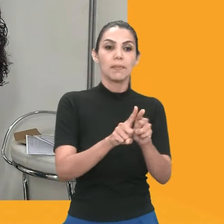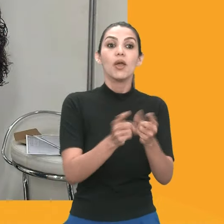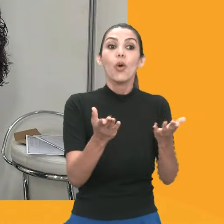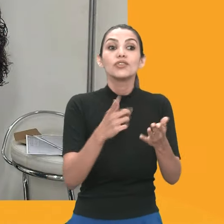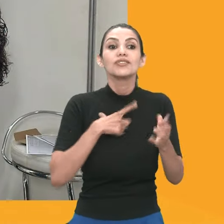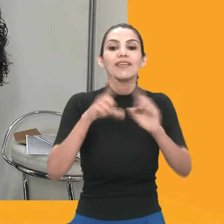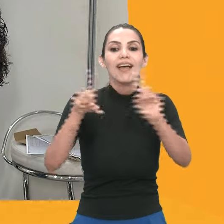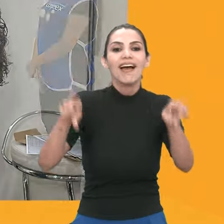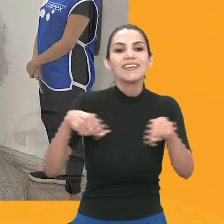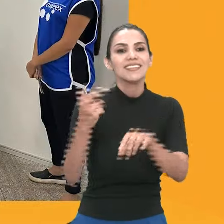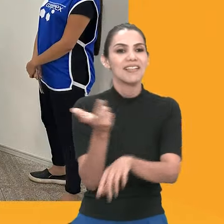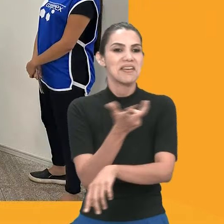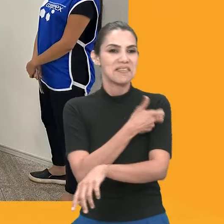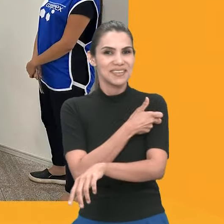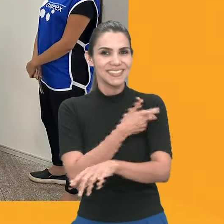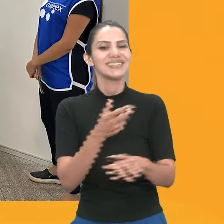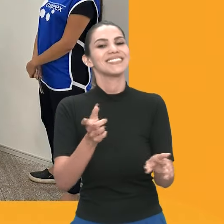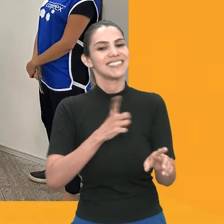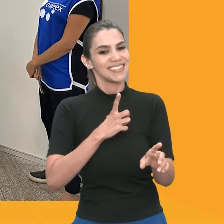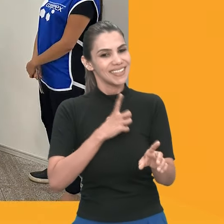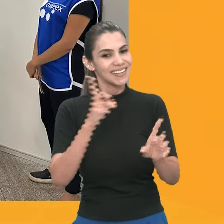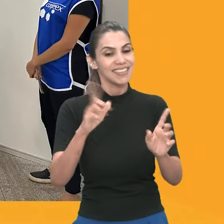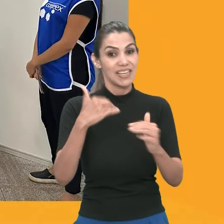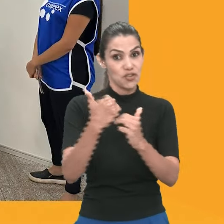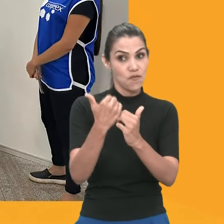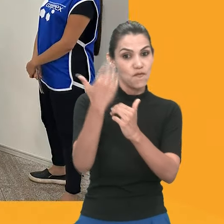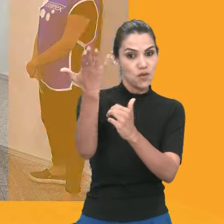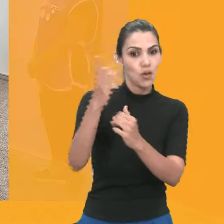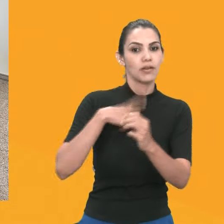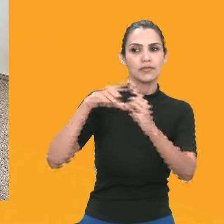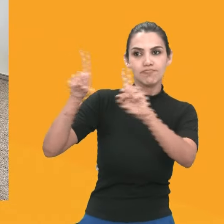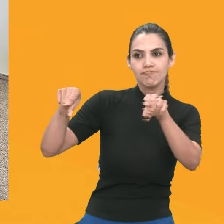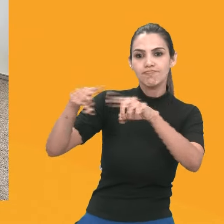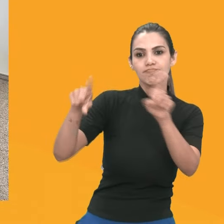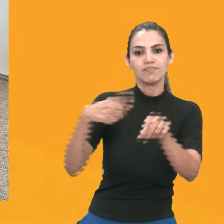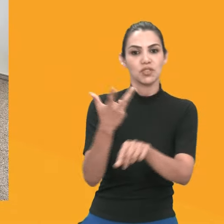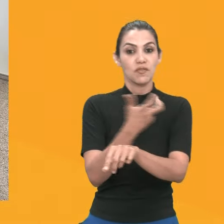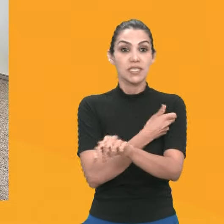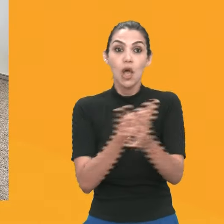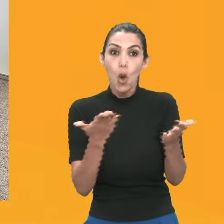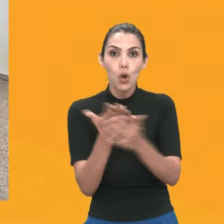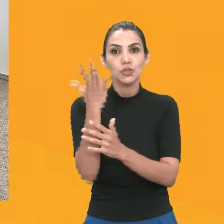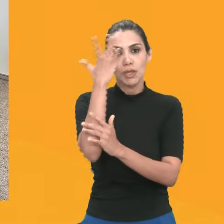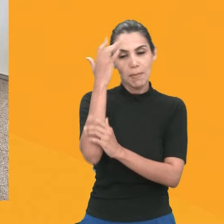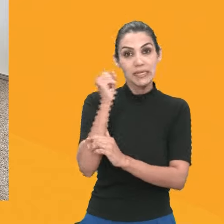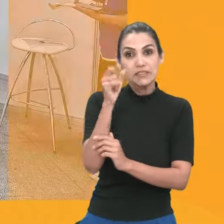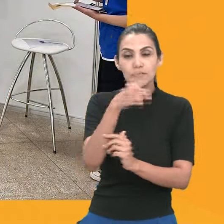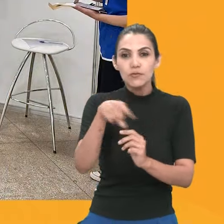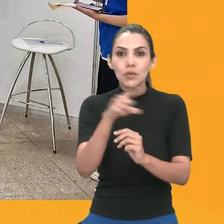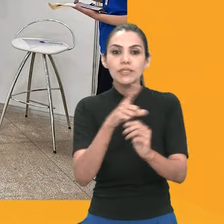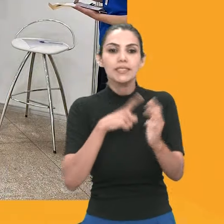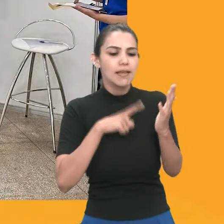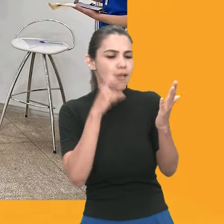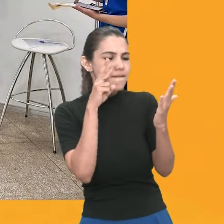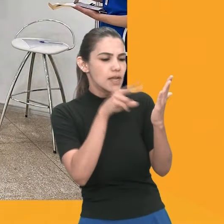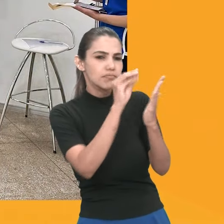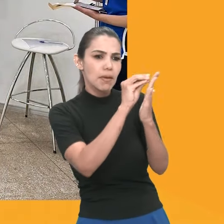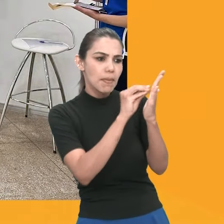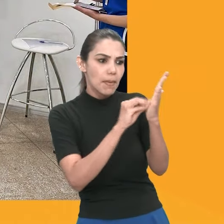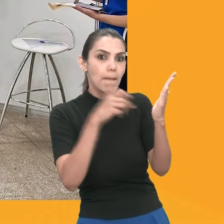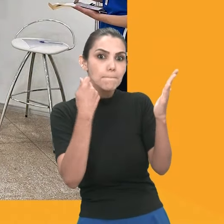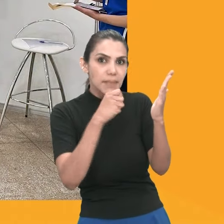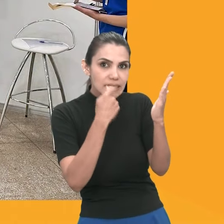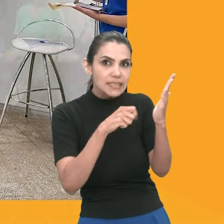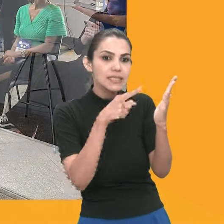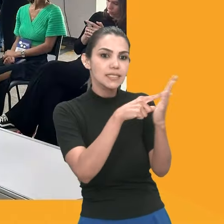vacinas. Então, a gente tem a sala de vacinas do lado de fora, que funciona hoje e amanhã. Então, quem quiser atualizar o seu cartão, fique à vontade,